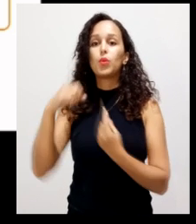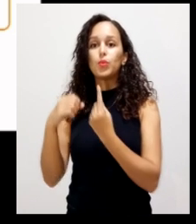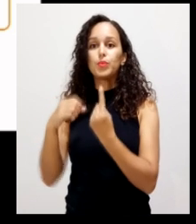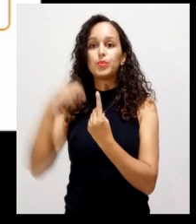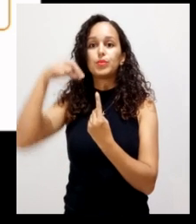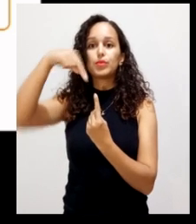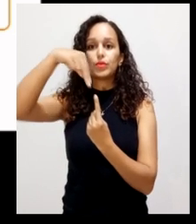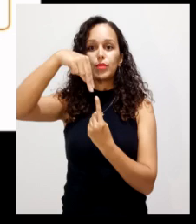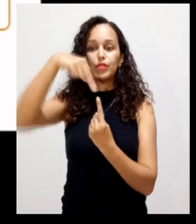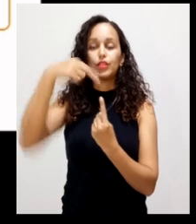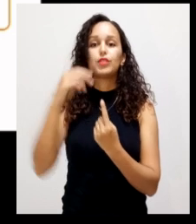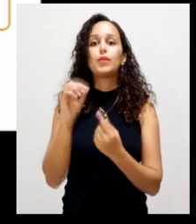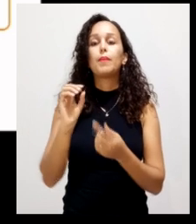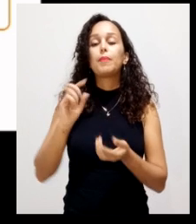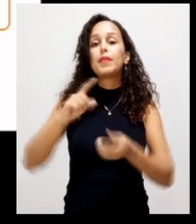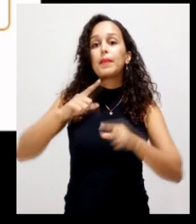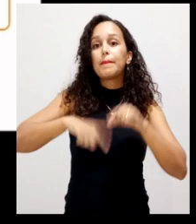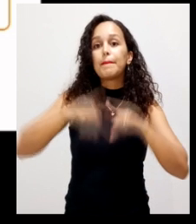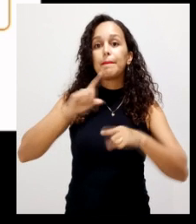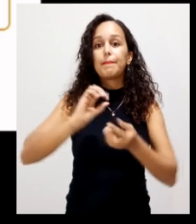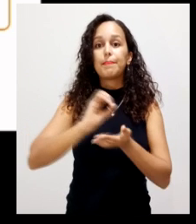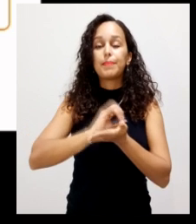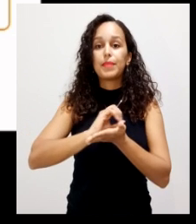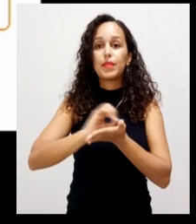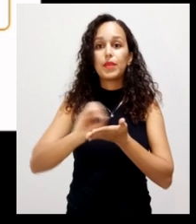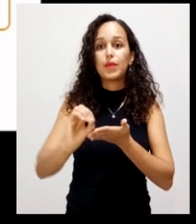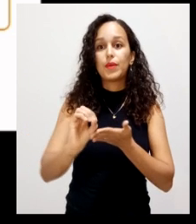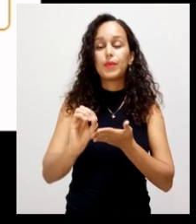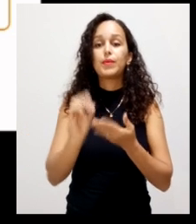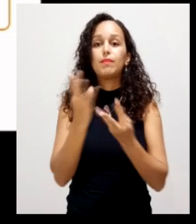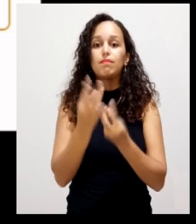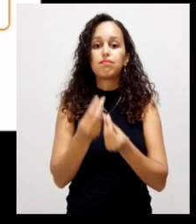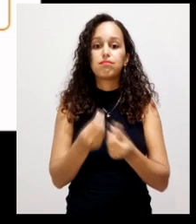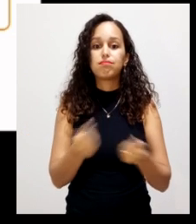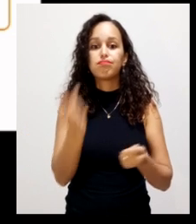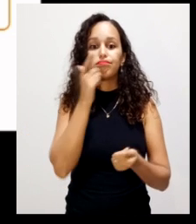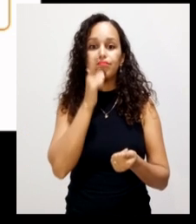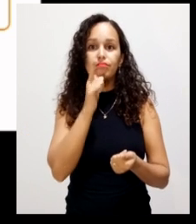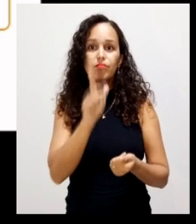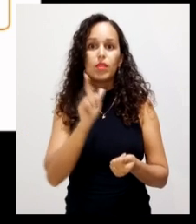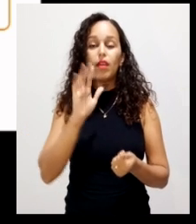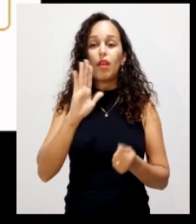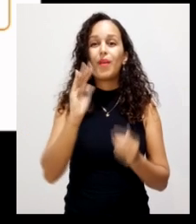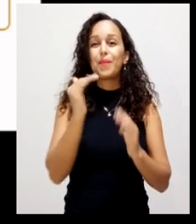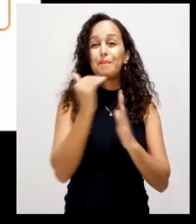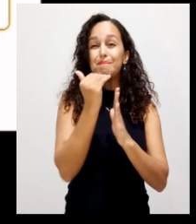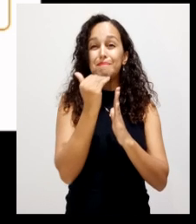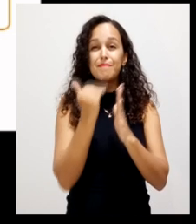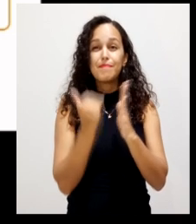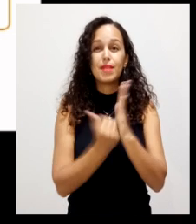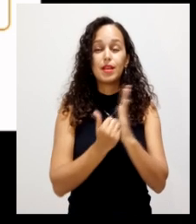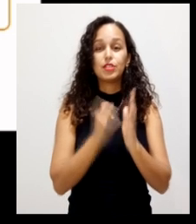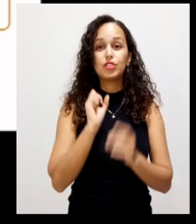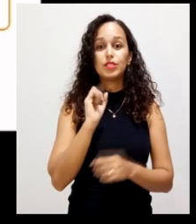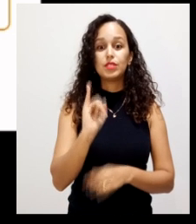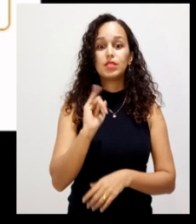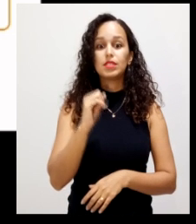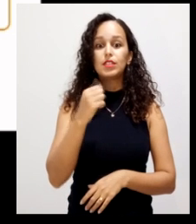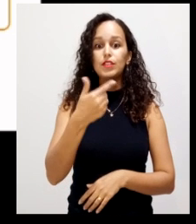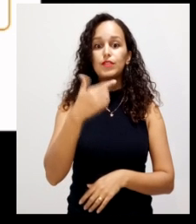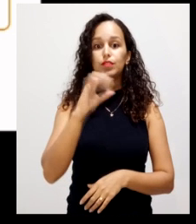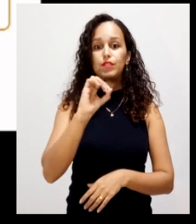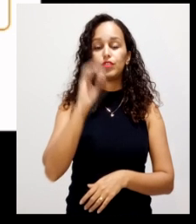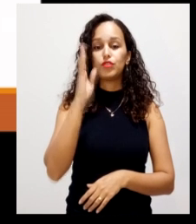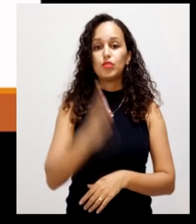a decomposição dessa matéria orgânica e muito baixa quando é 20 para um. Então, ela vai ser, vai decompor muito rapidamente.